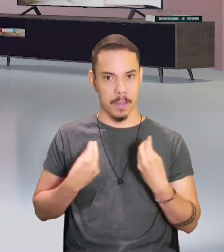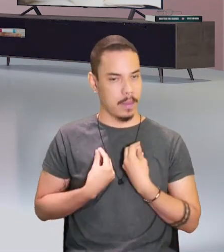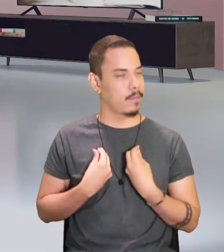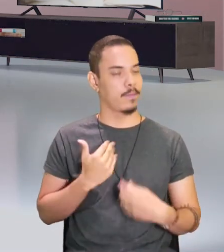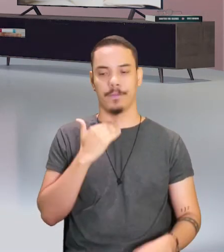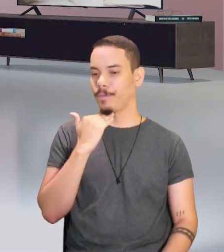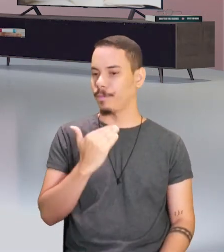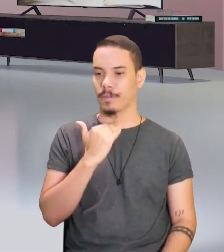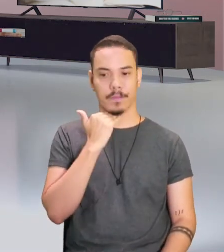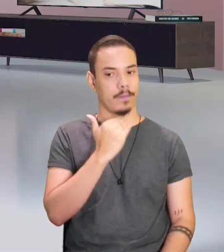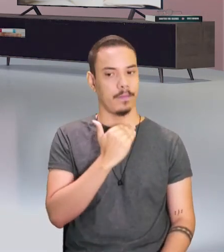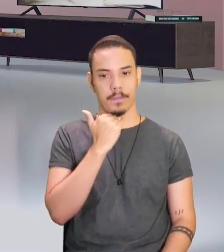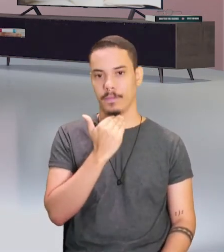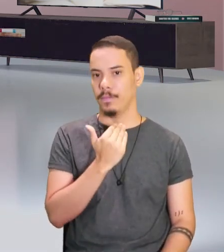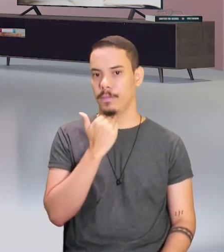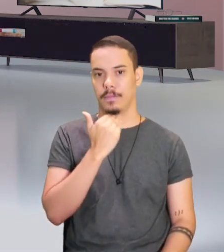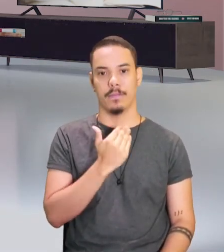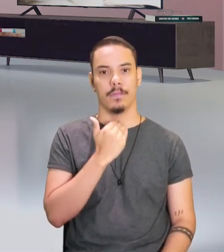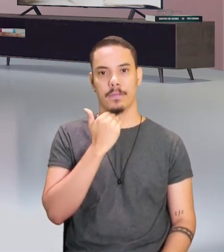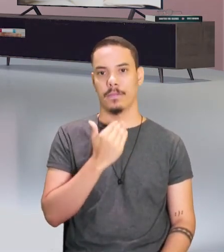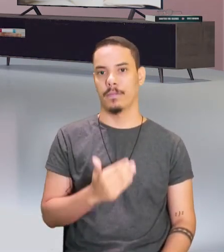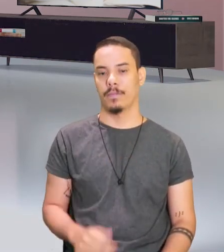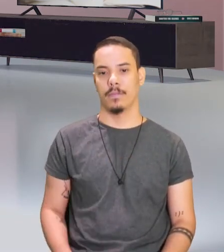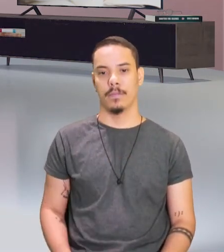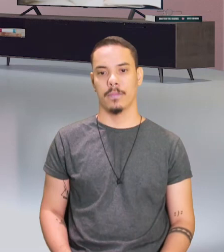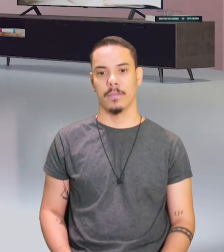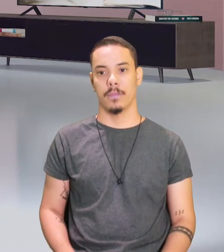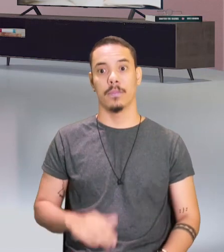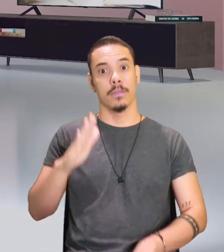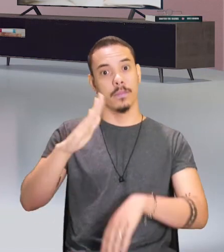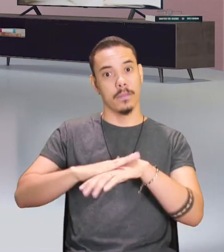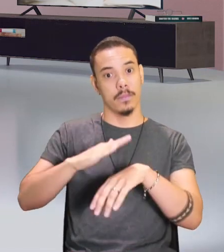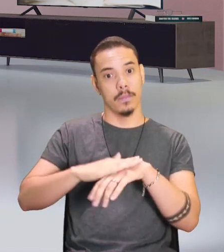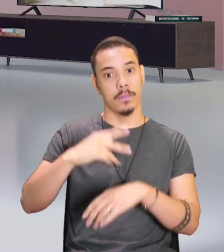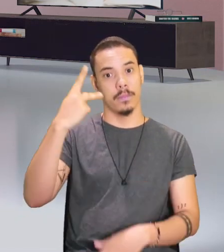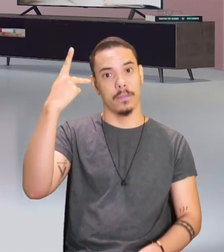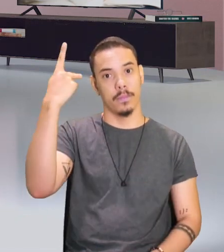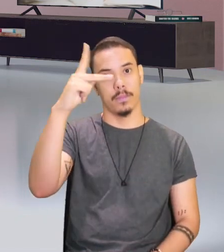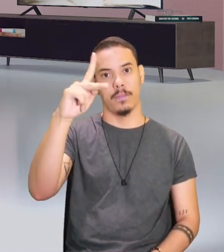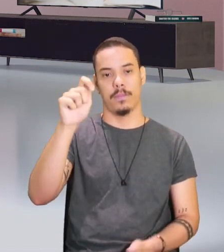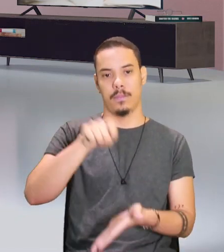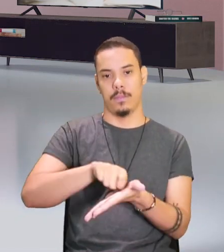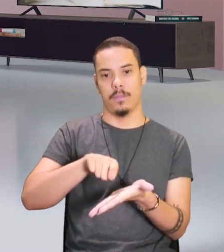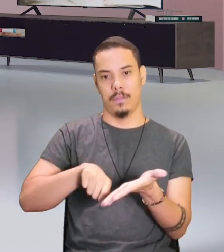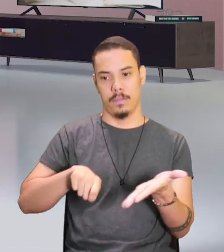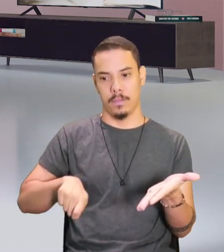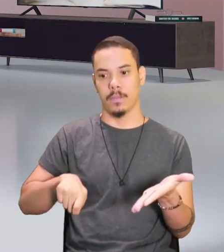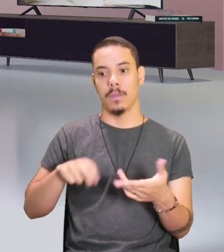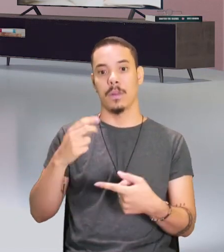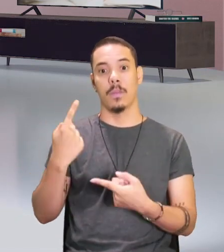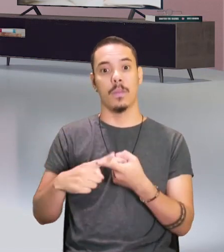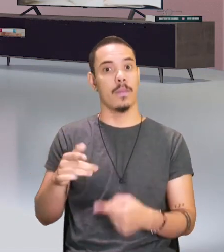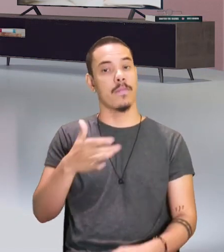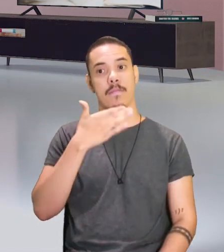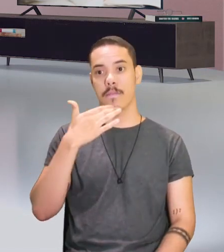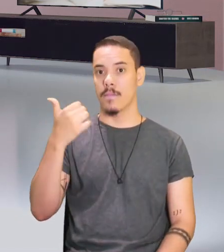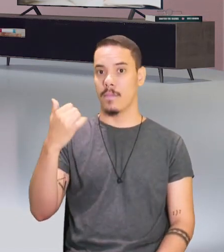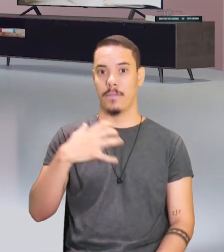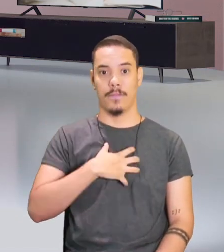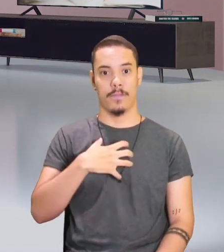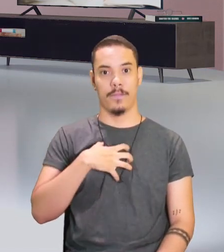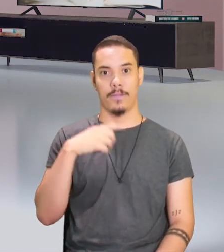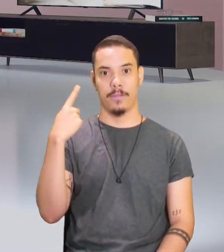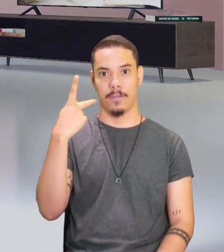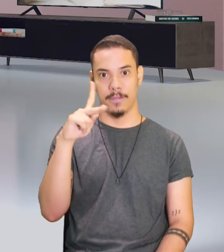Não, não, não, isso não é legal, tá certo? Produza o seu, a melhor maneira de você